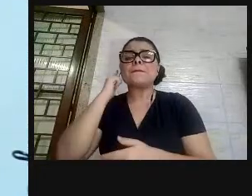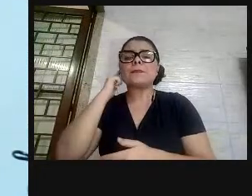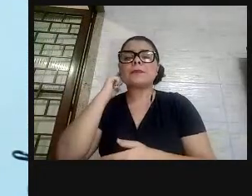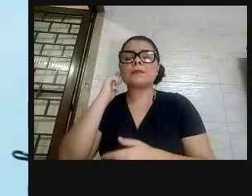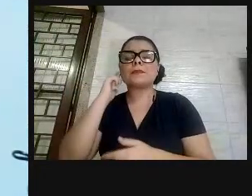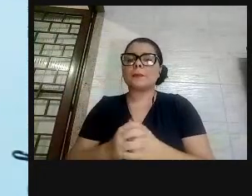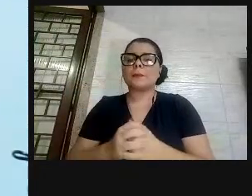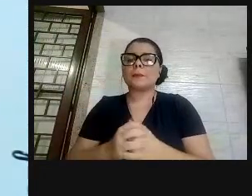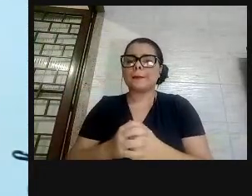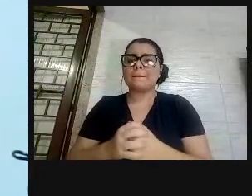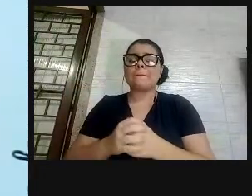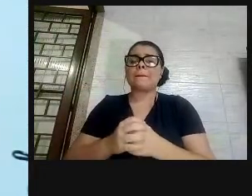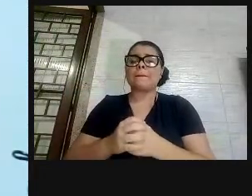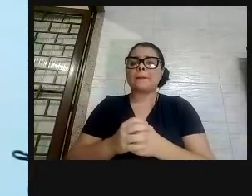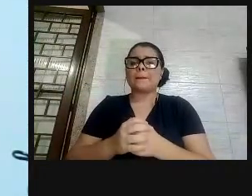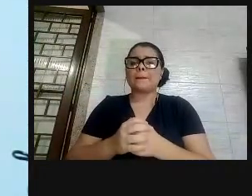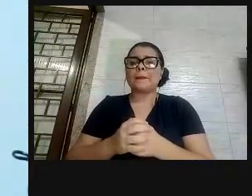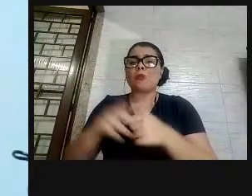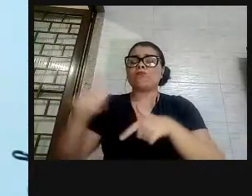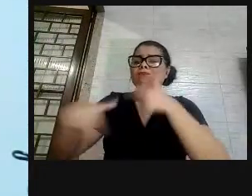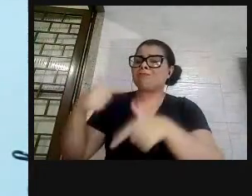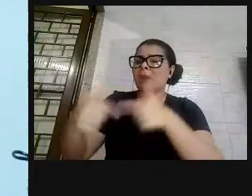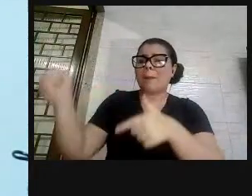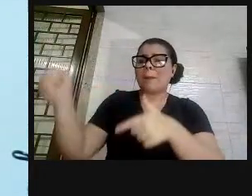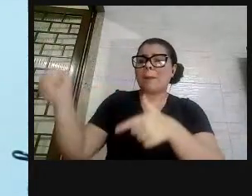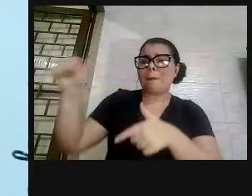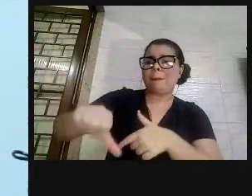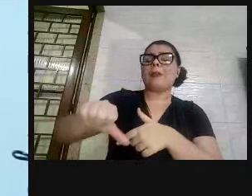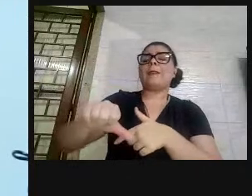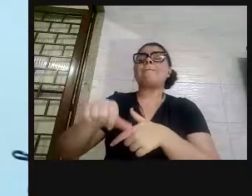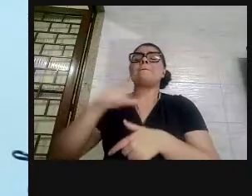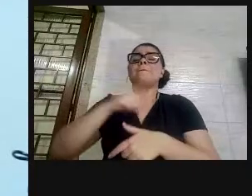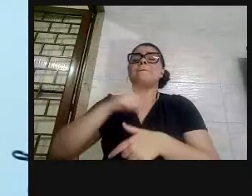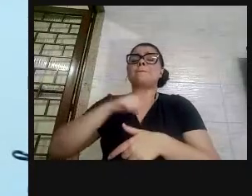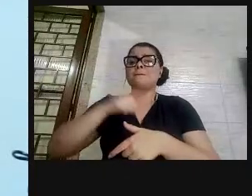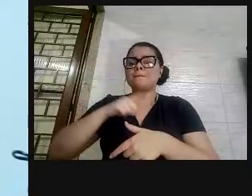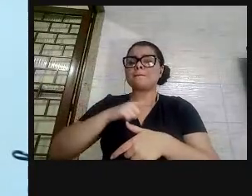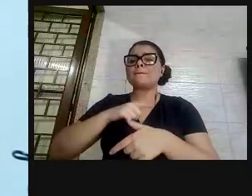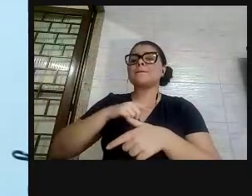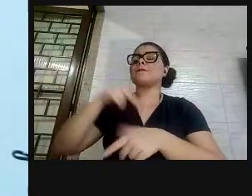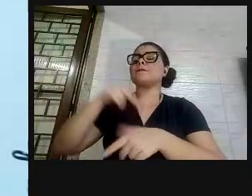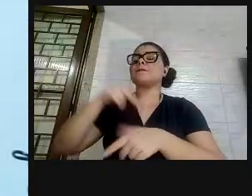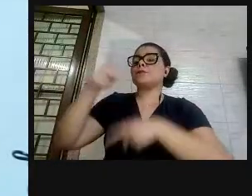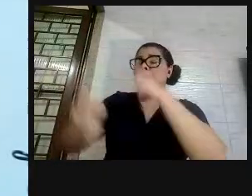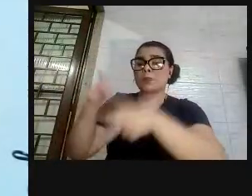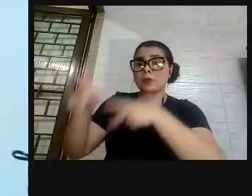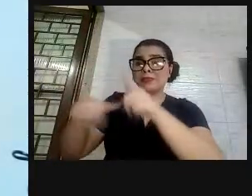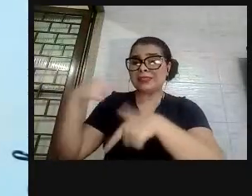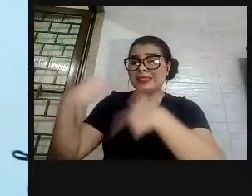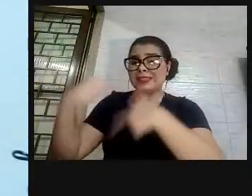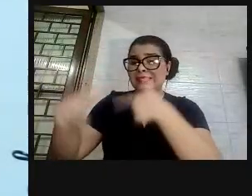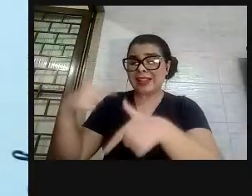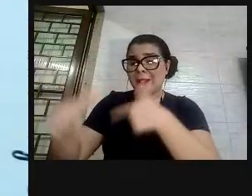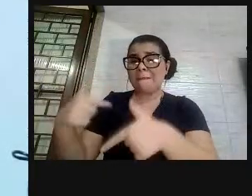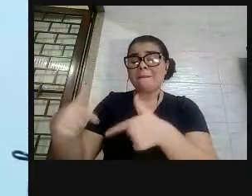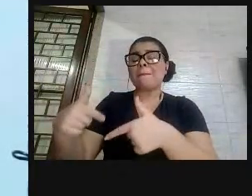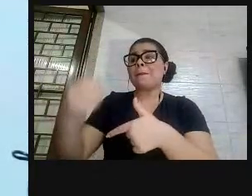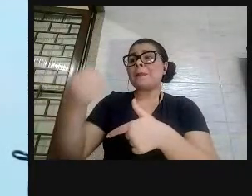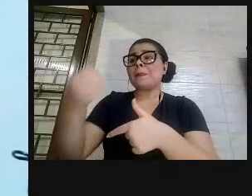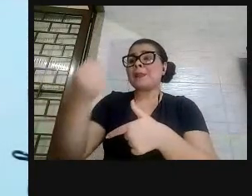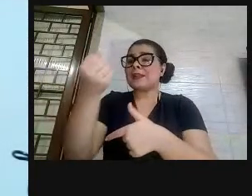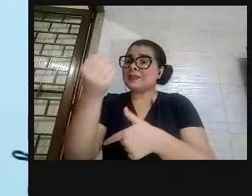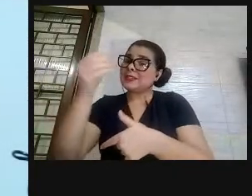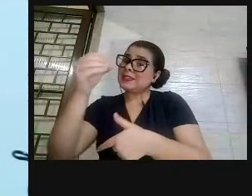cada dia mais aumenta a precarização, hoje nós temos uma população de trabalho precário que pega 60% da força de trabalho no